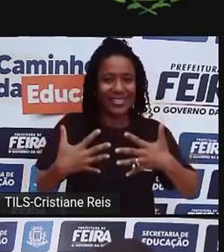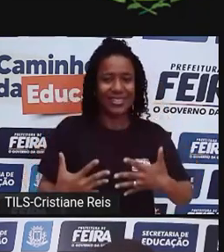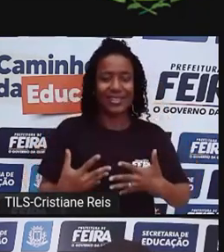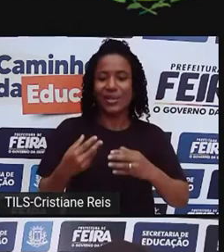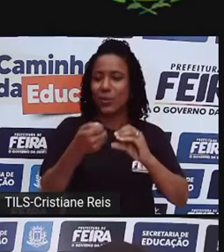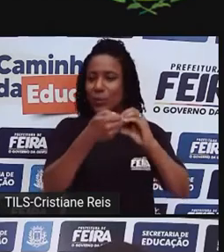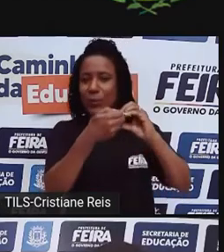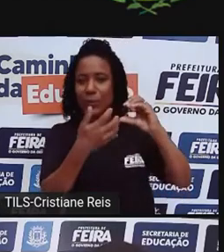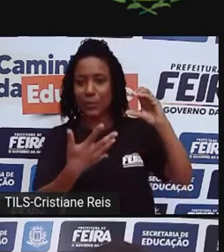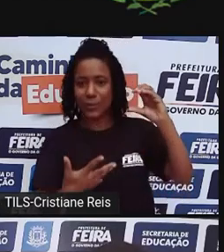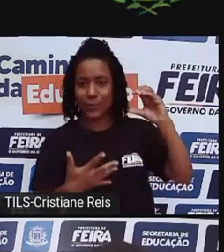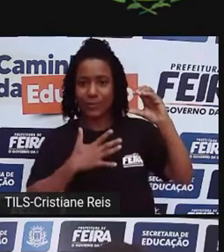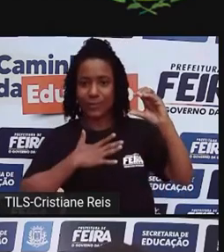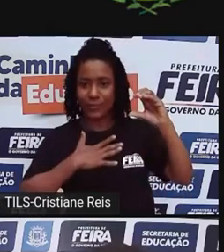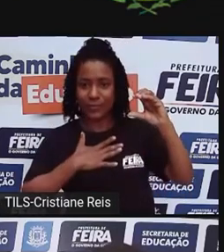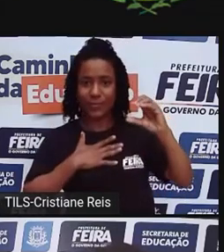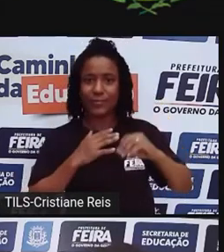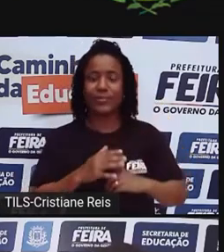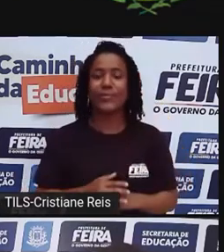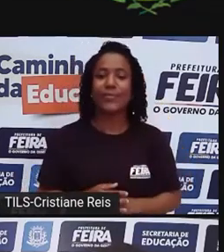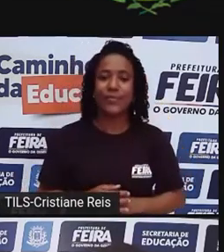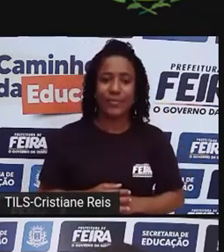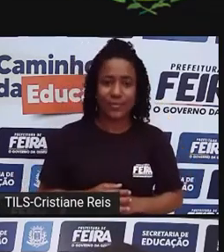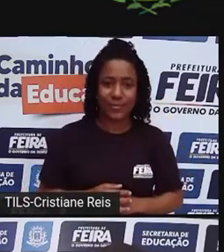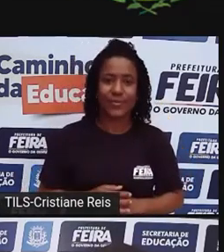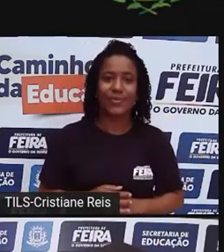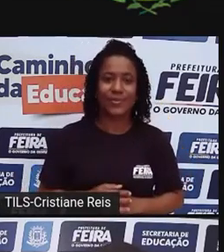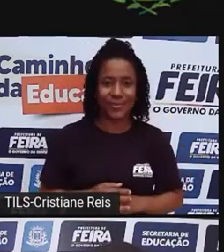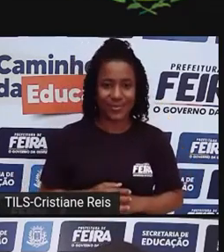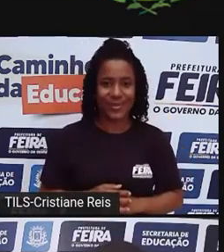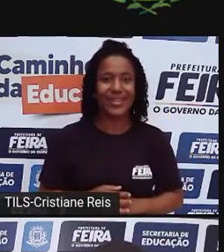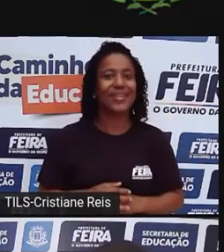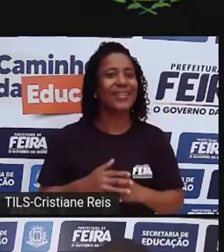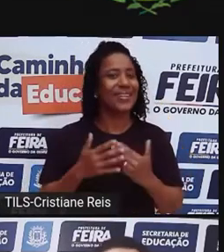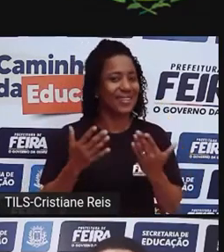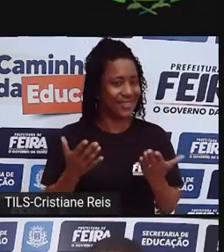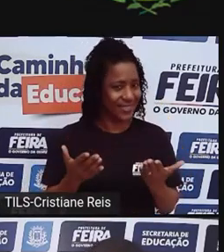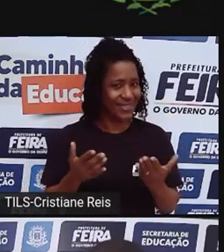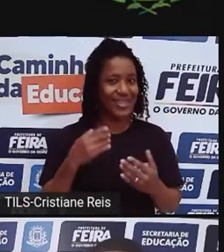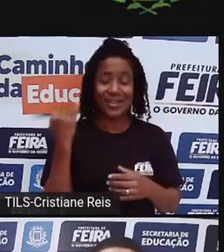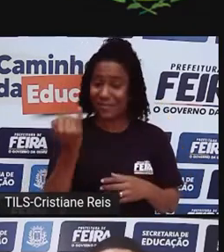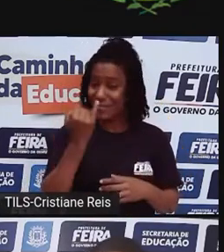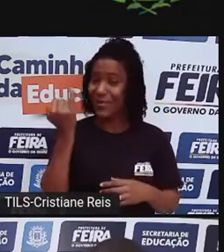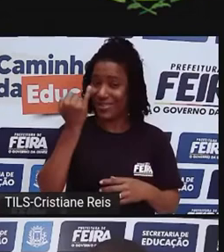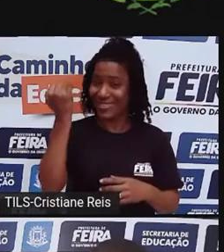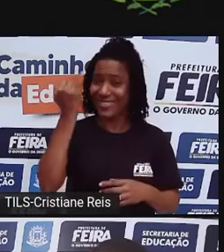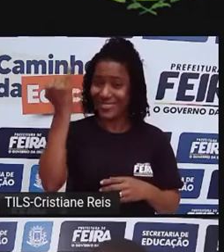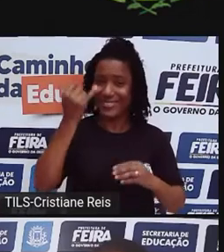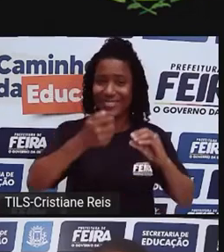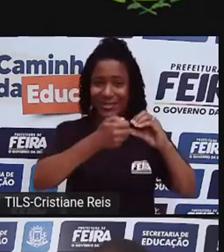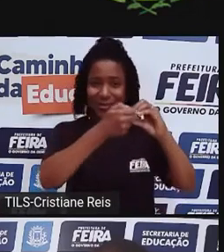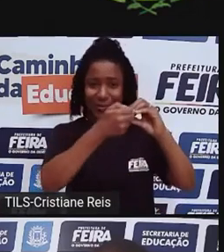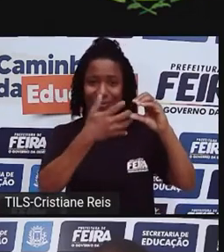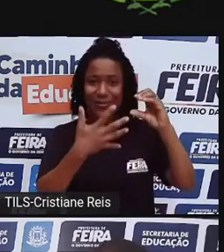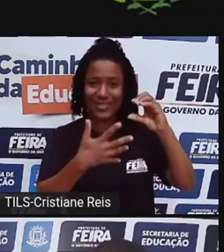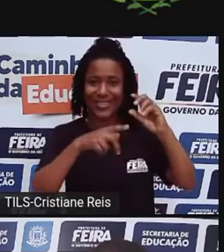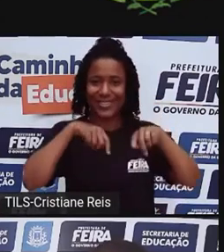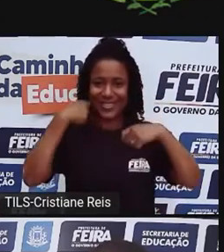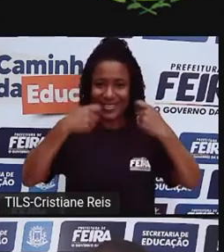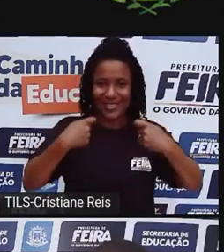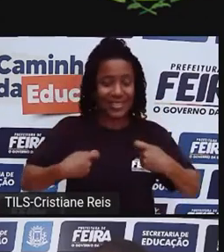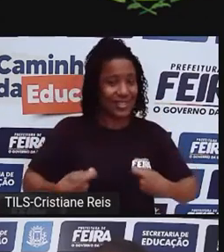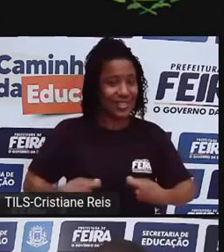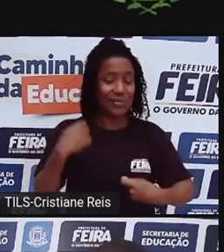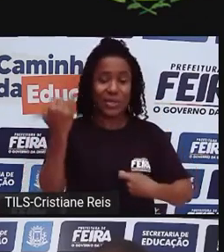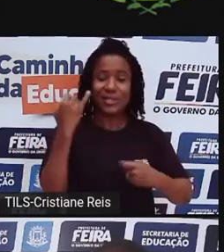sou eu. E, então, nesse processo, que já é um processo decolonial, Felipe, fique sabendo disso. Já é uma retomada e uma necessidade